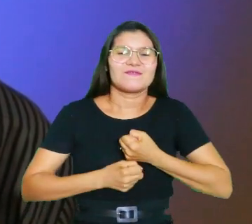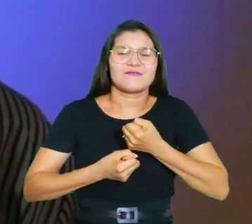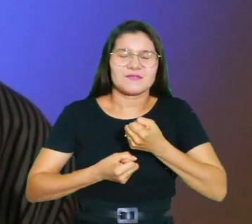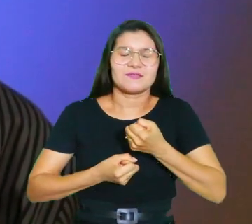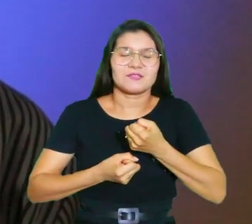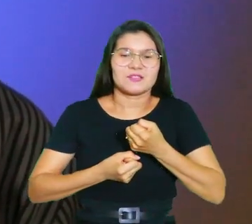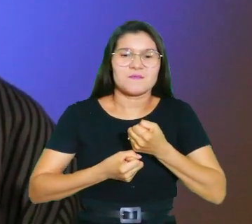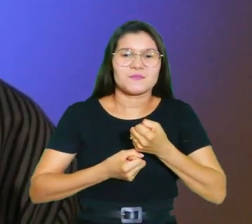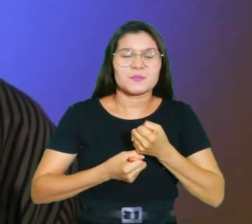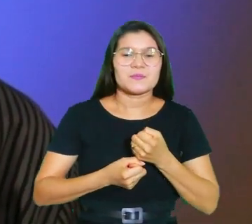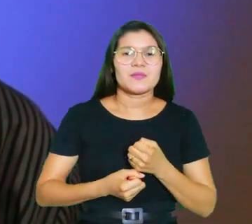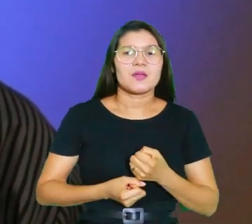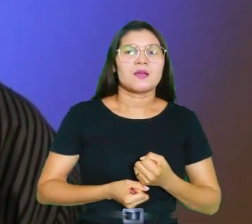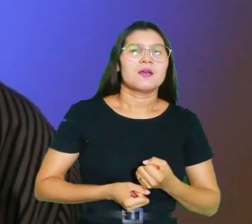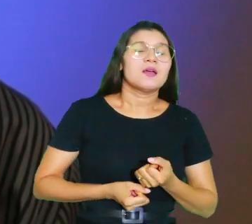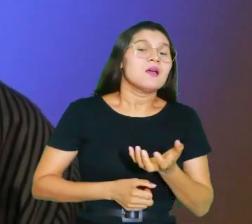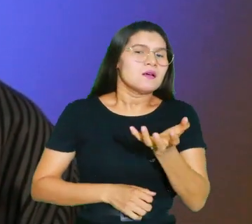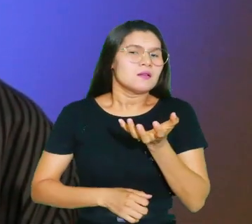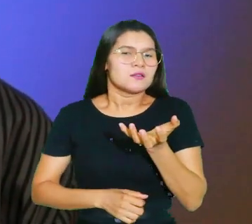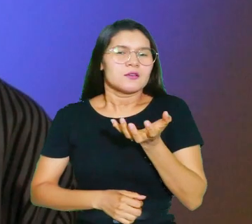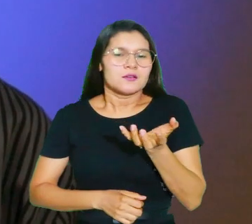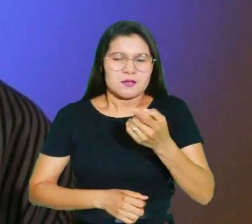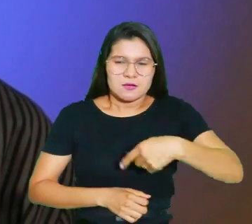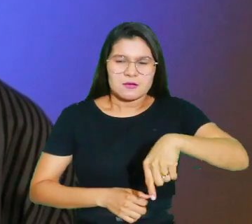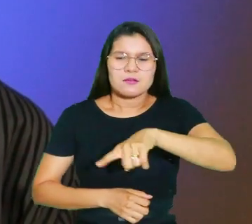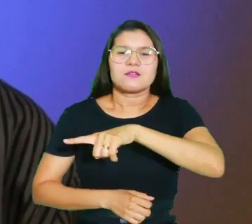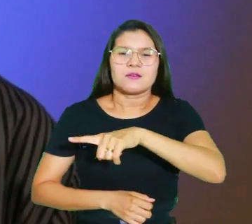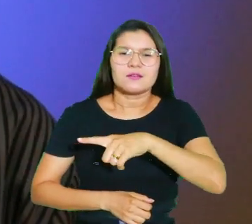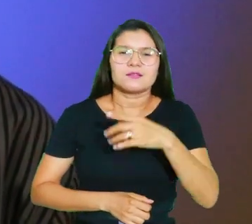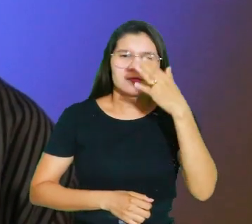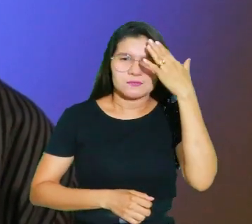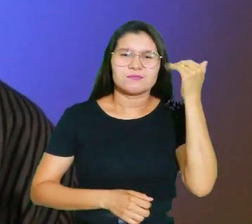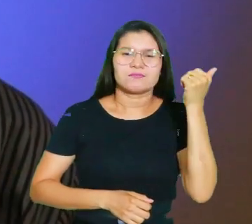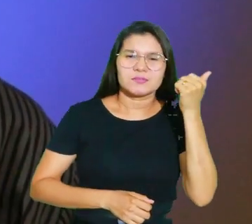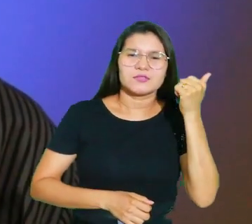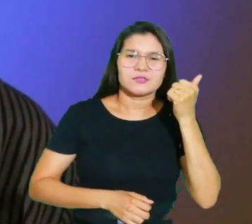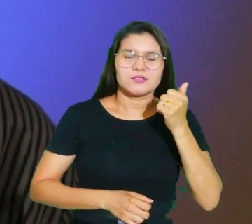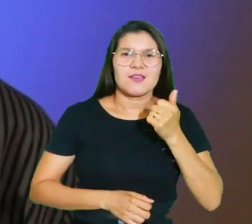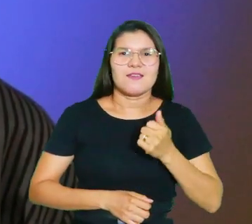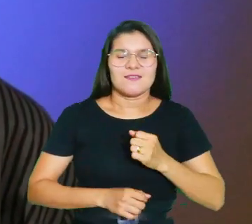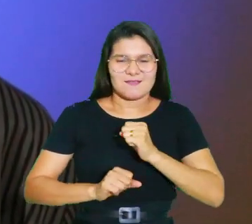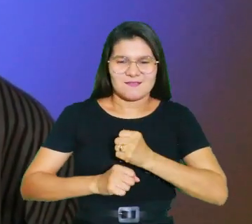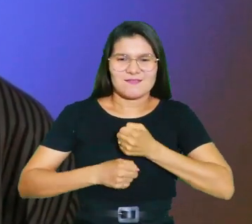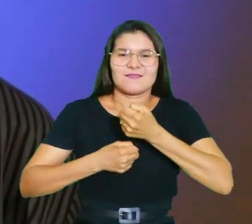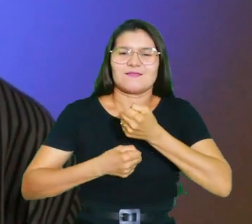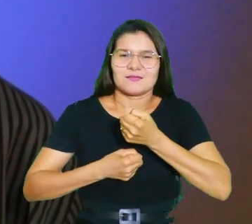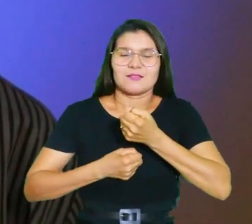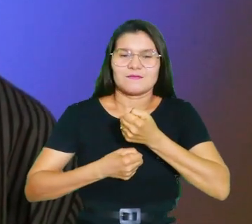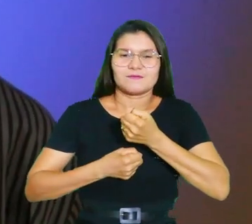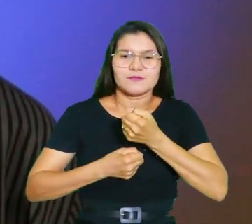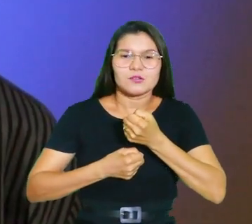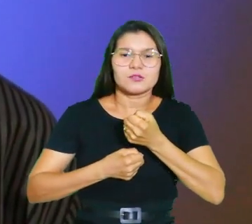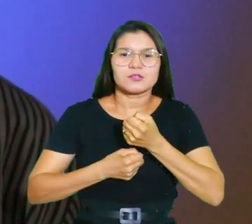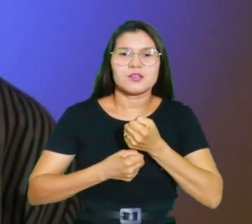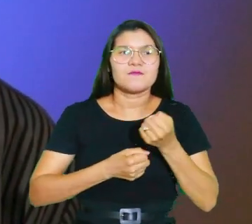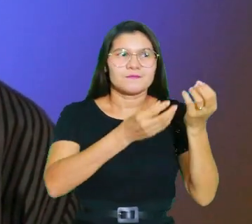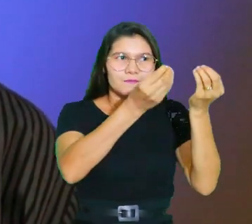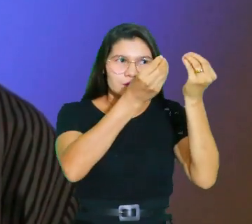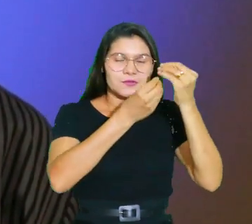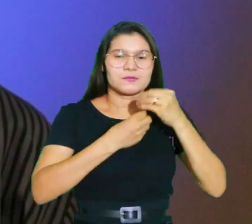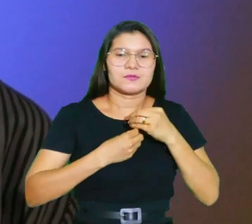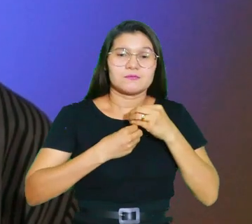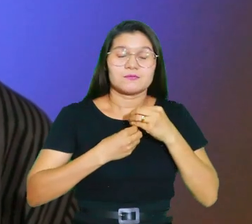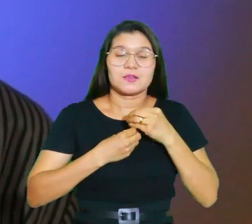soubessem que a força do povo tinha origem na alegria do Senhor. Mas o que Deus quer nos